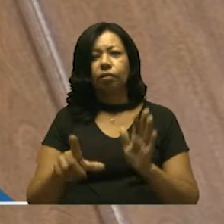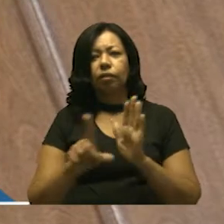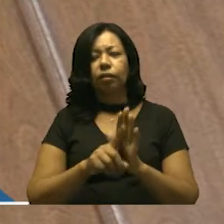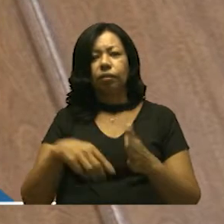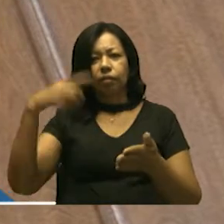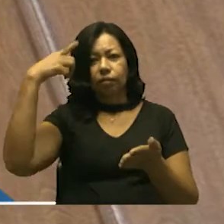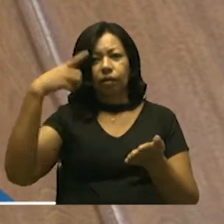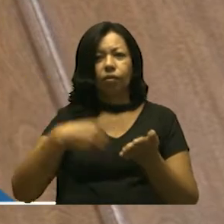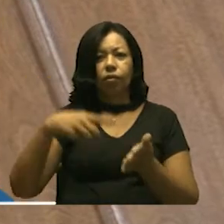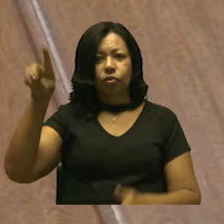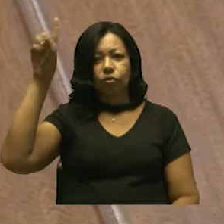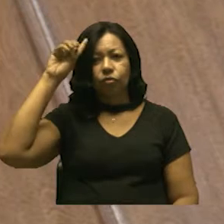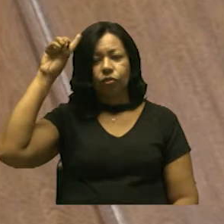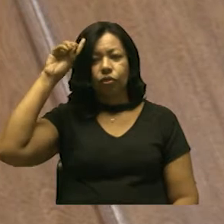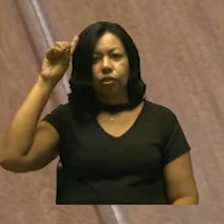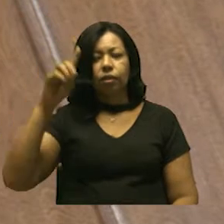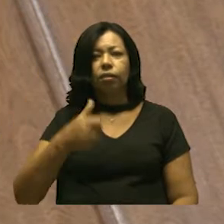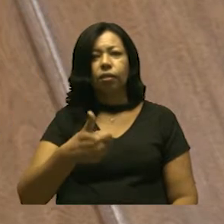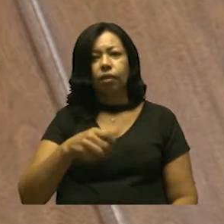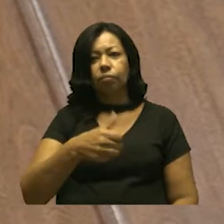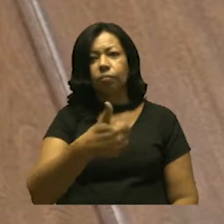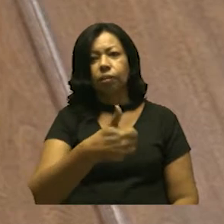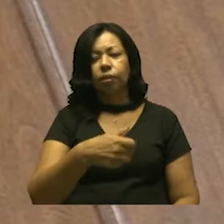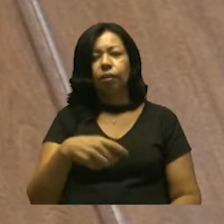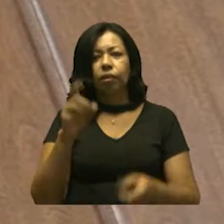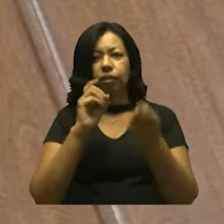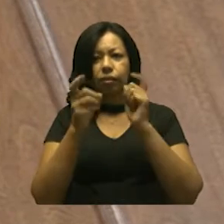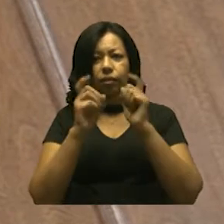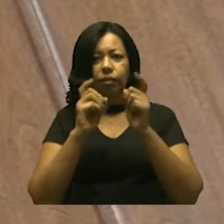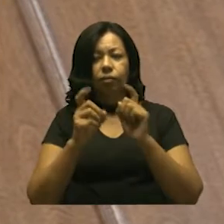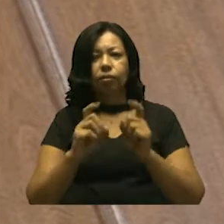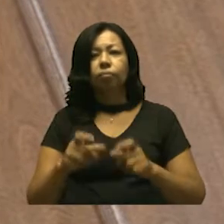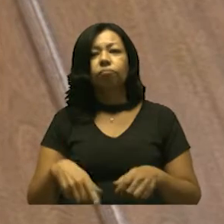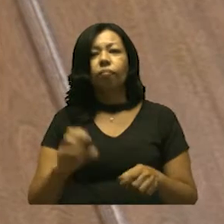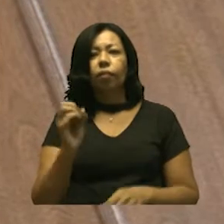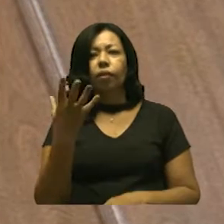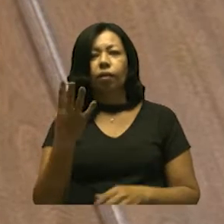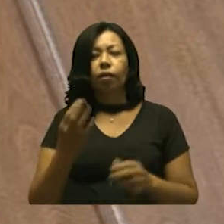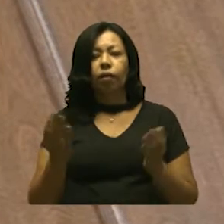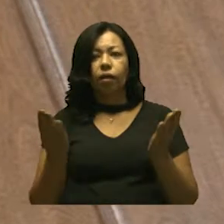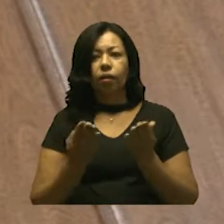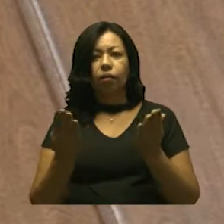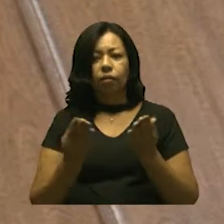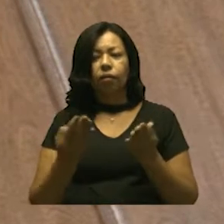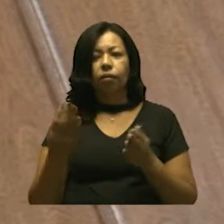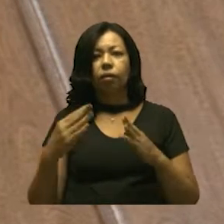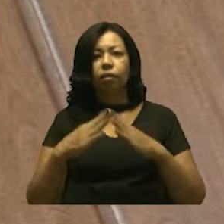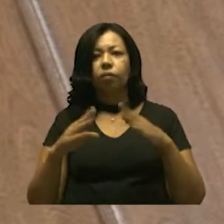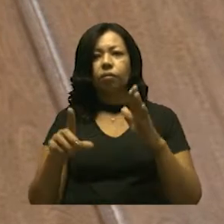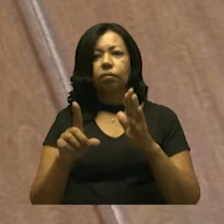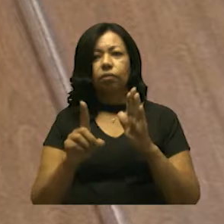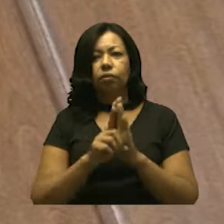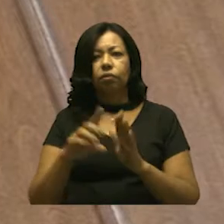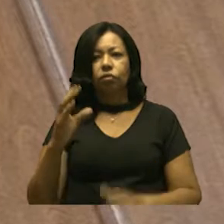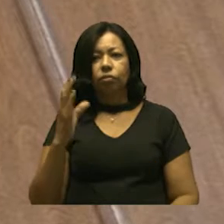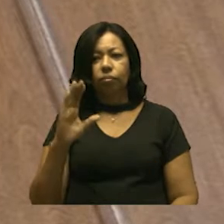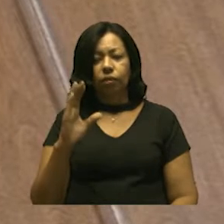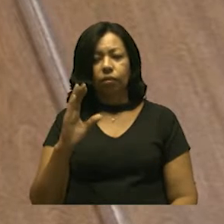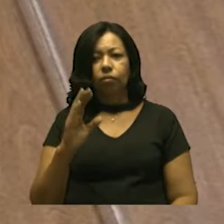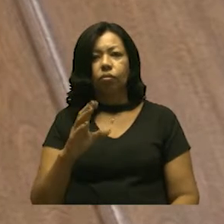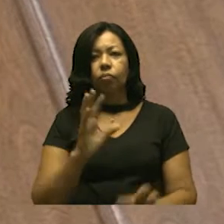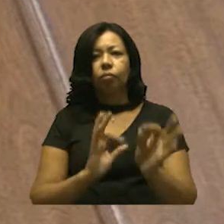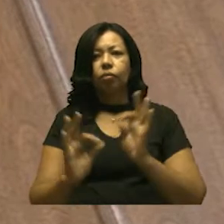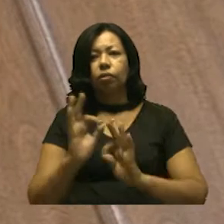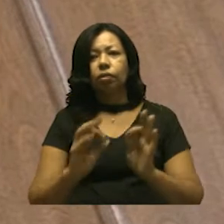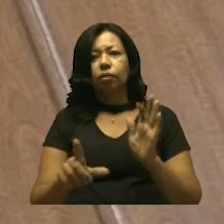estão na ordem do dia da 11ª sessão ordinária que será realizada aqui no plenário da Câmara Municipal de Cubatão. Um